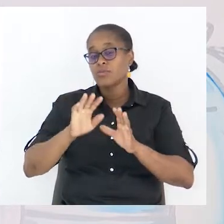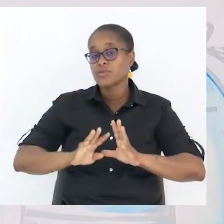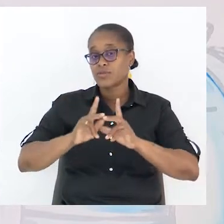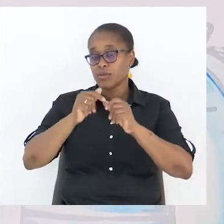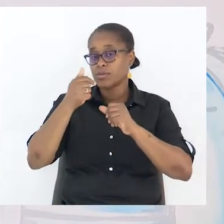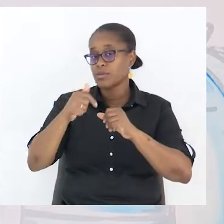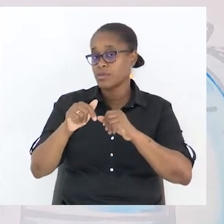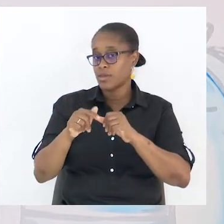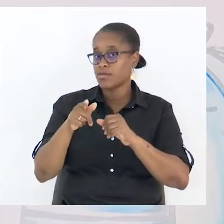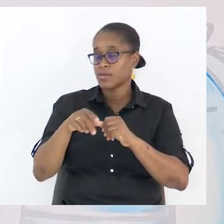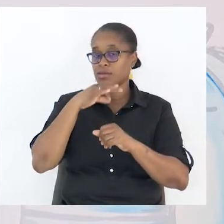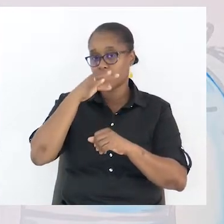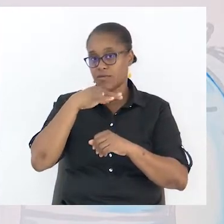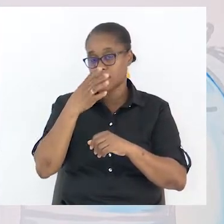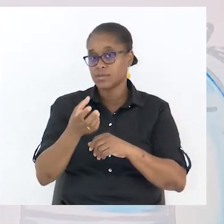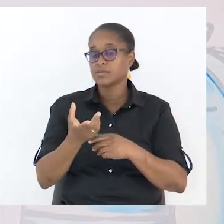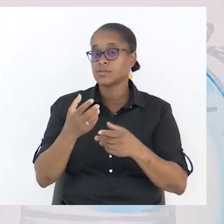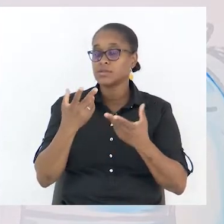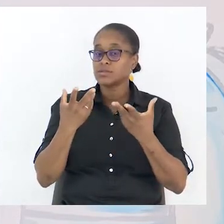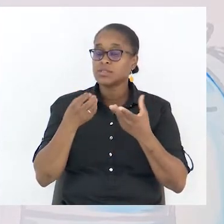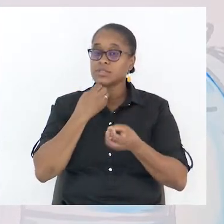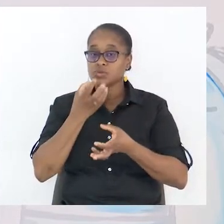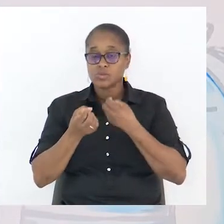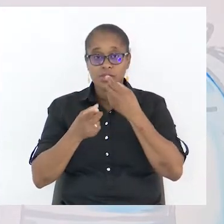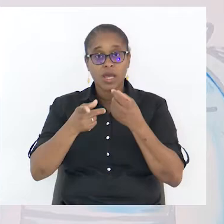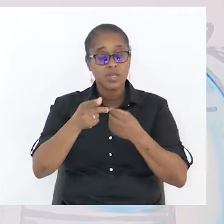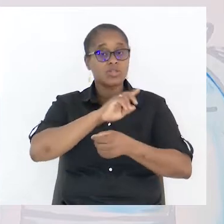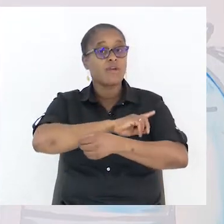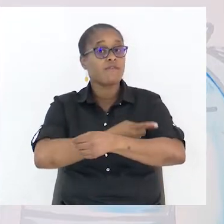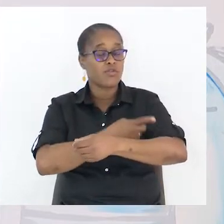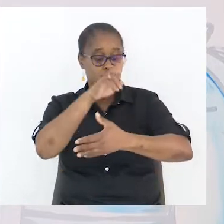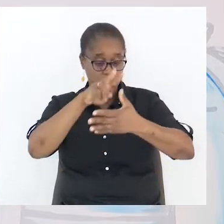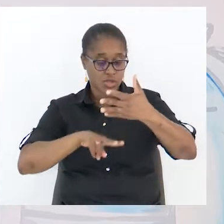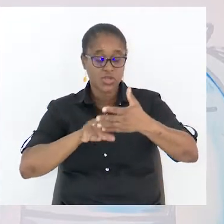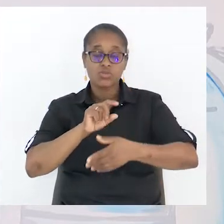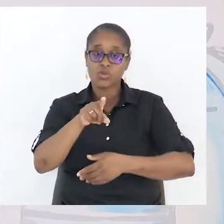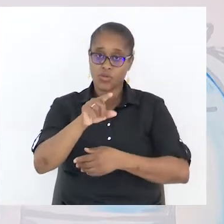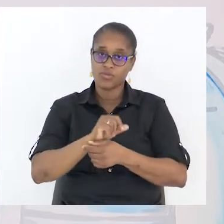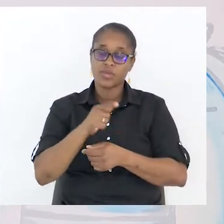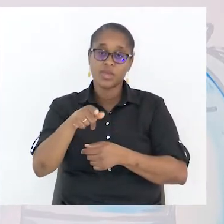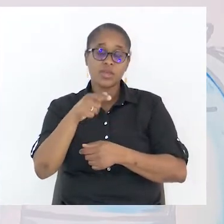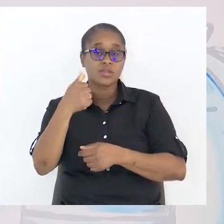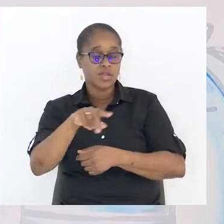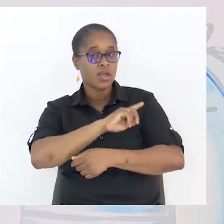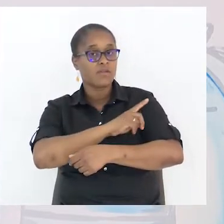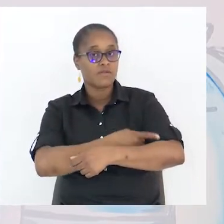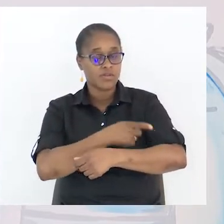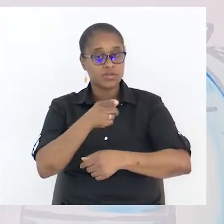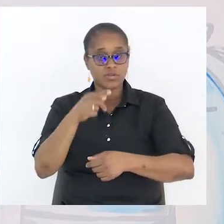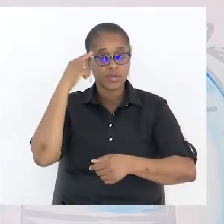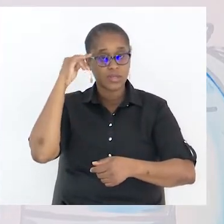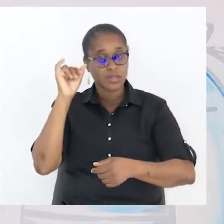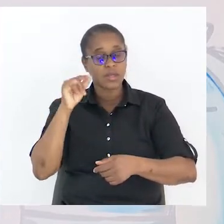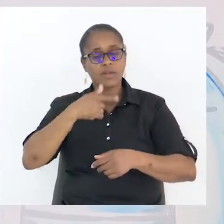força do teu texto. É aí que está a força da tua persuasão. Levar as pessoas, com os teus argumentos, a aceitar a tua ideia.